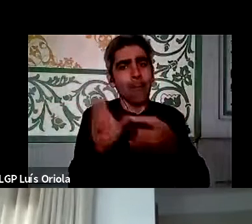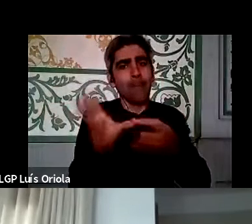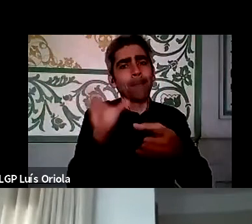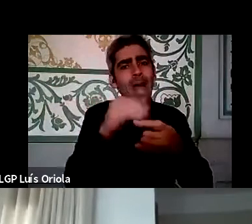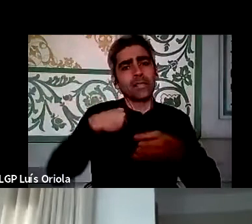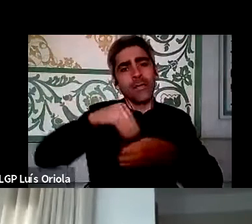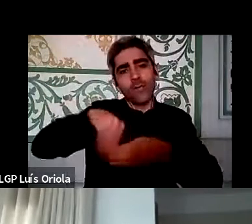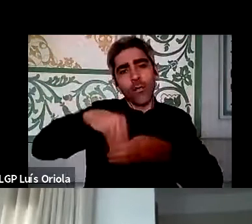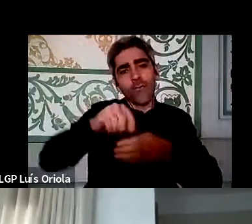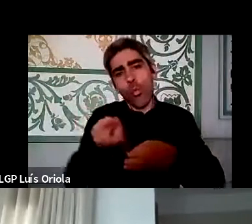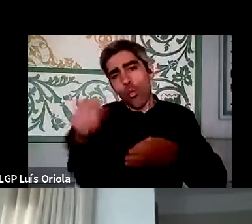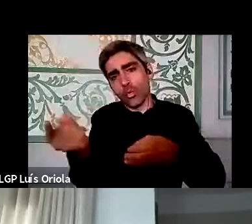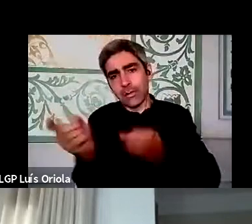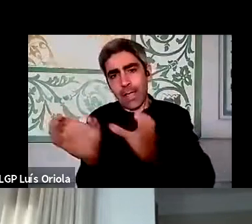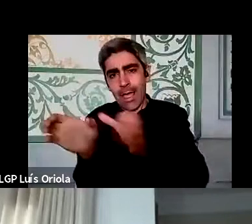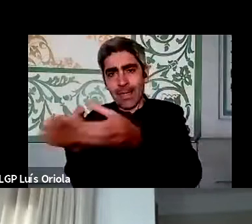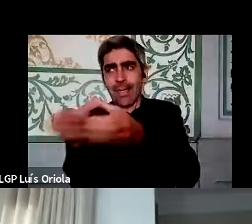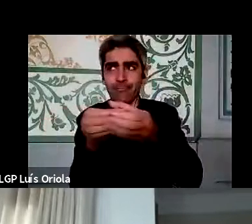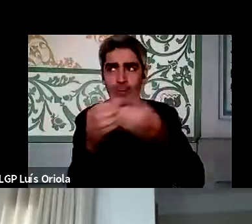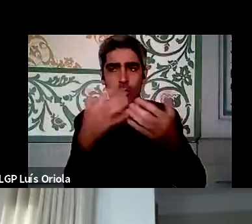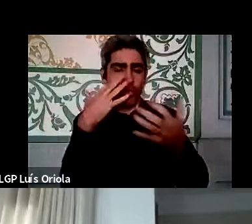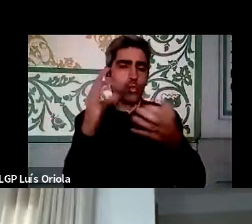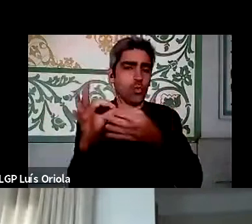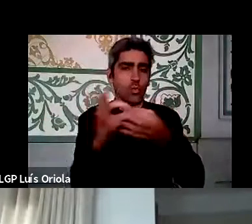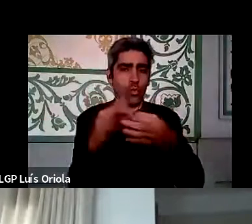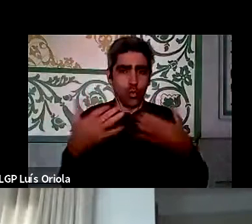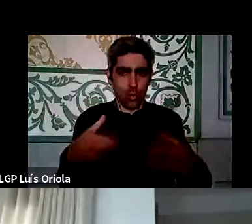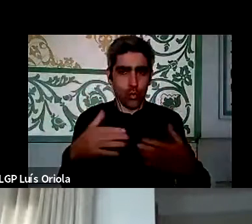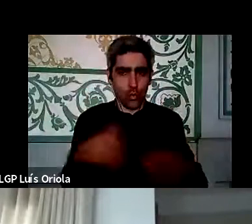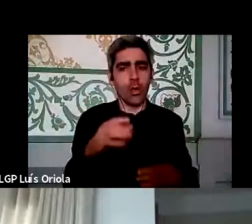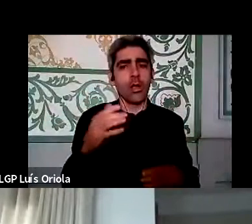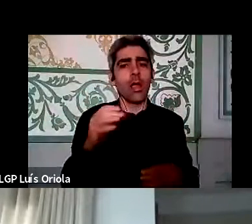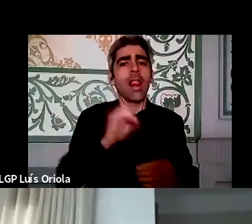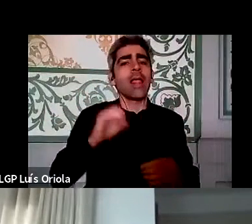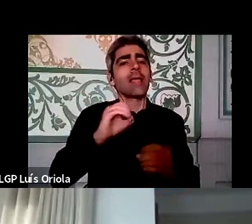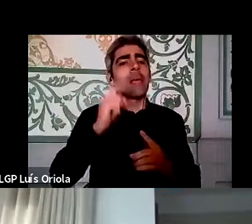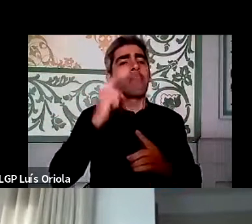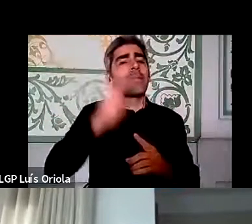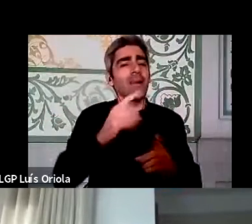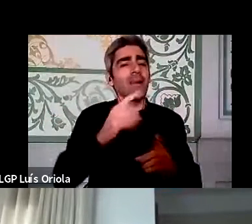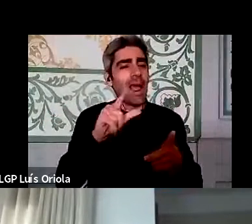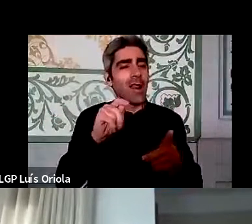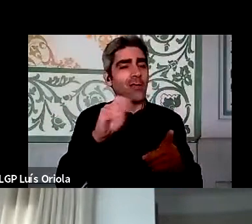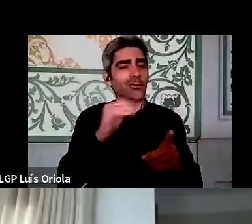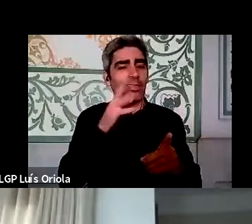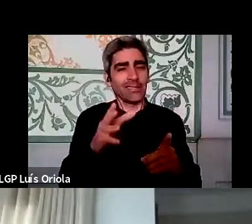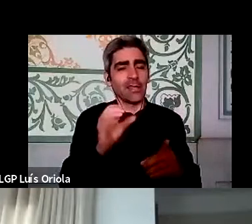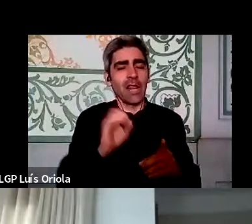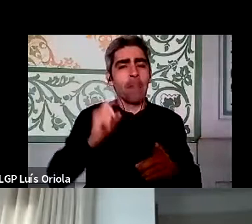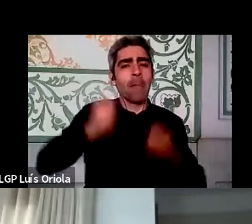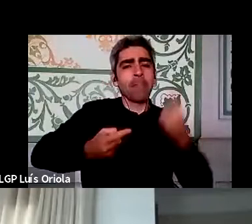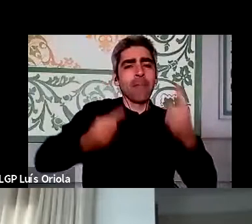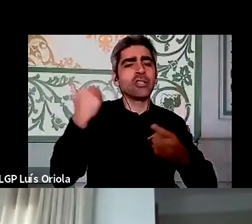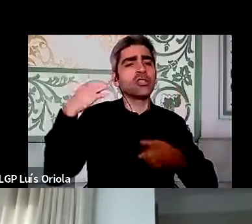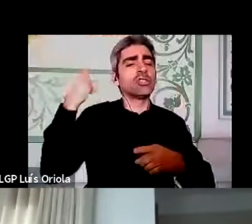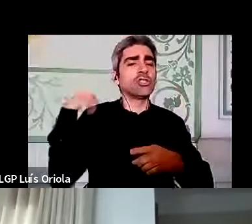Este destaque que o Carlos deu que era, ninguém mandava no projeto, era